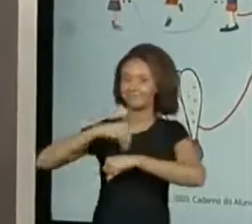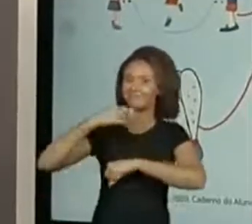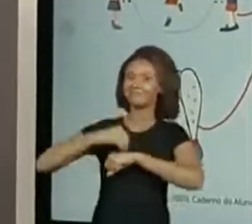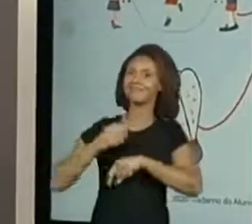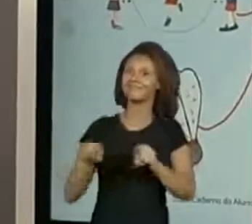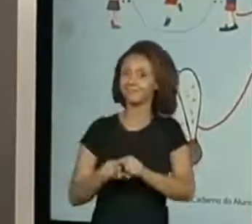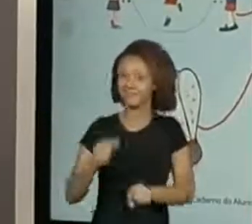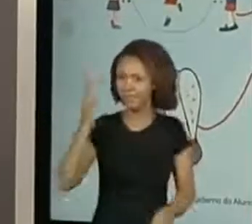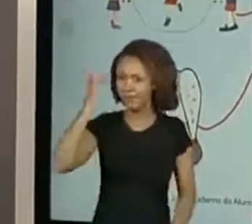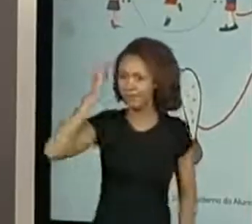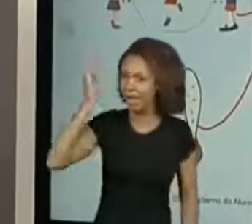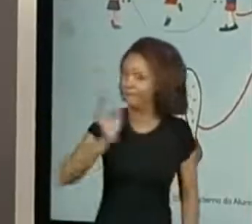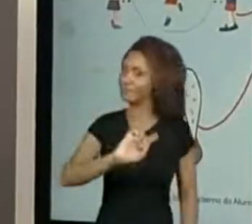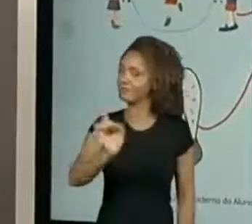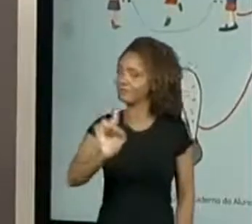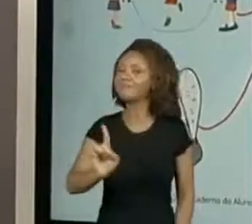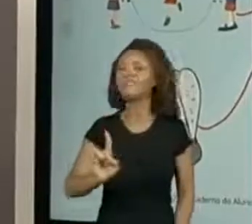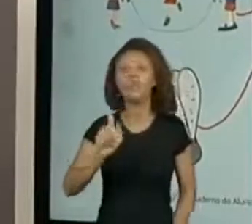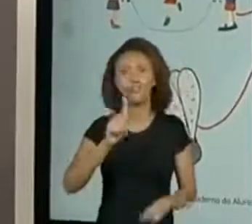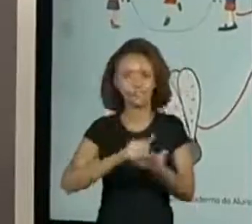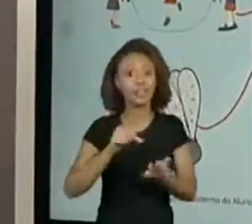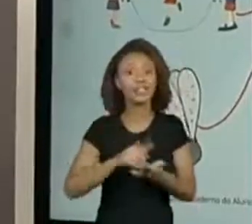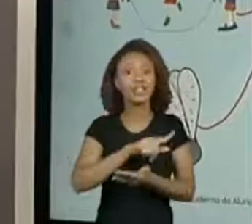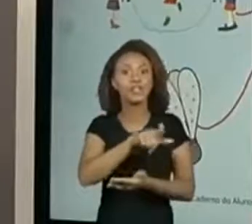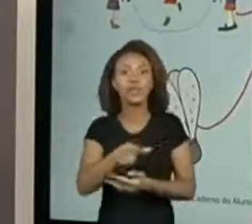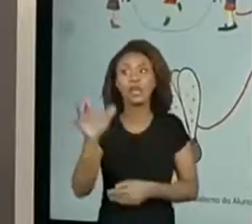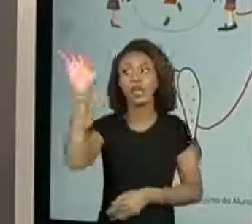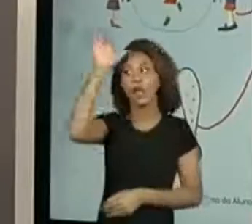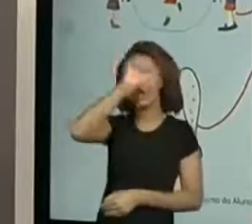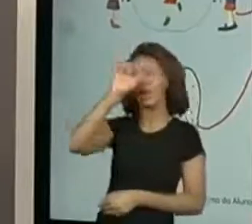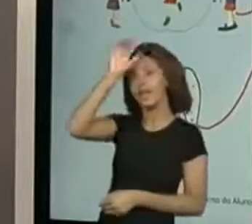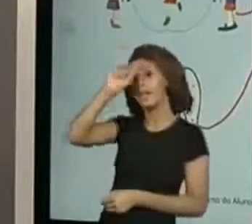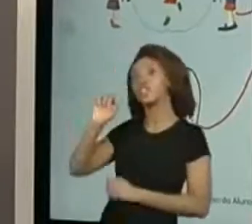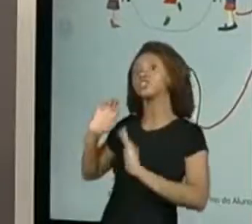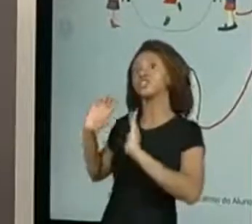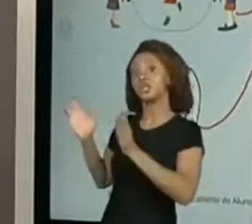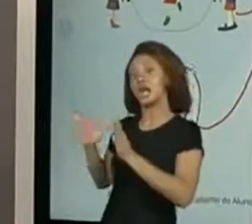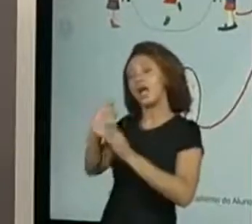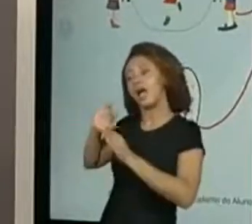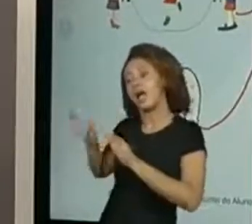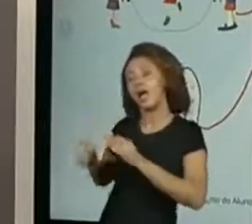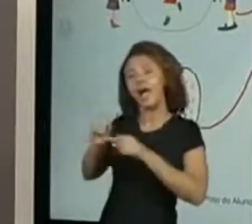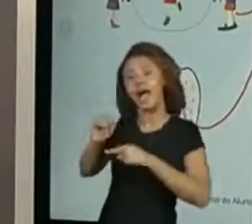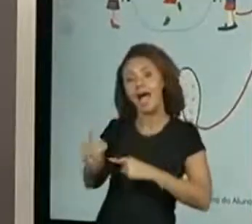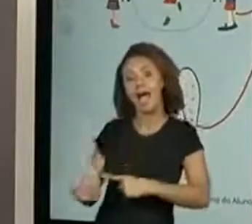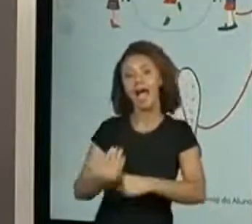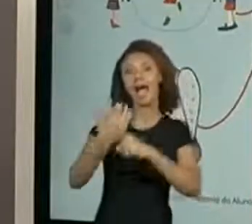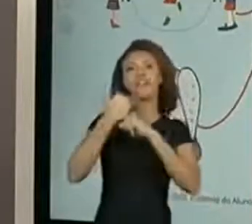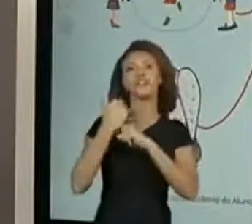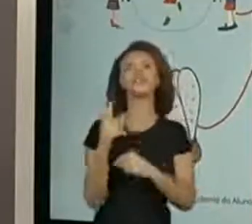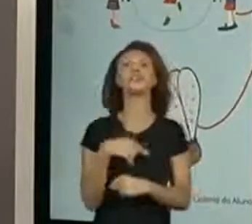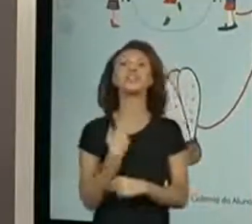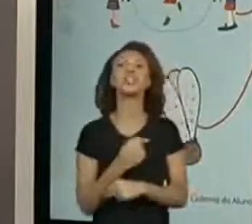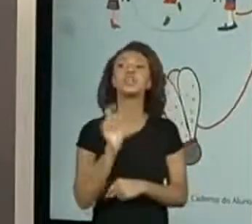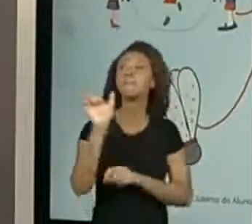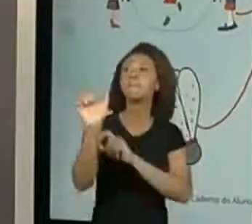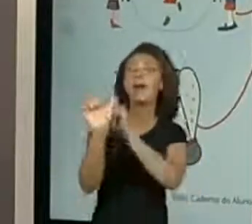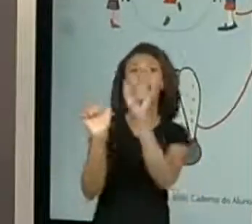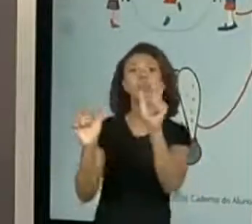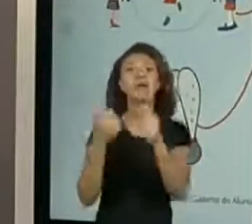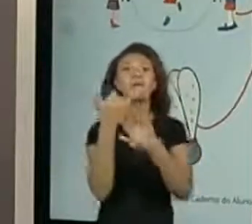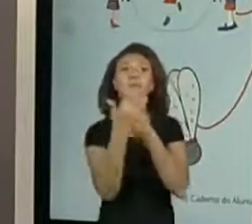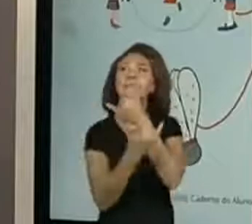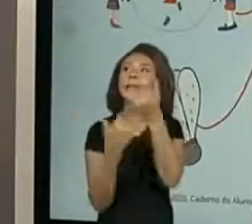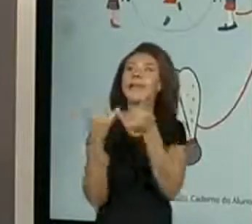pensam que é fácil, mas vocês usaram aí muitas coisas que vocês já sabem pra ajudar a gente a descobrir onde estava escrito cada